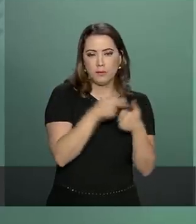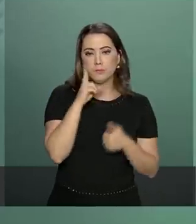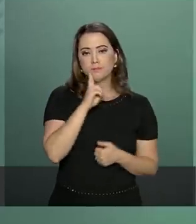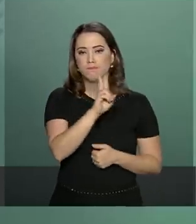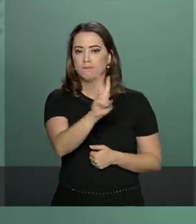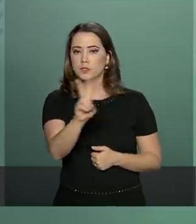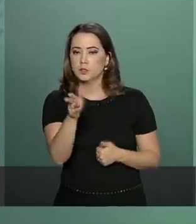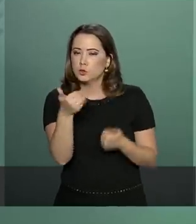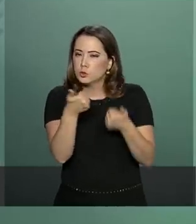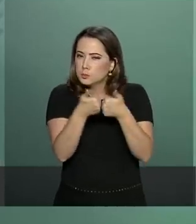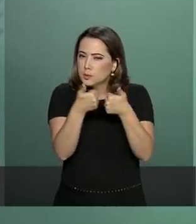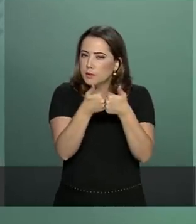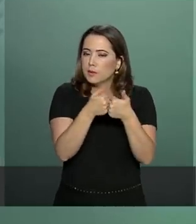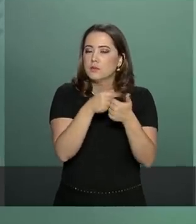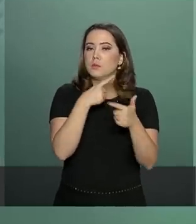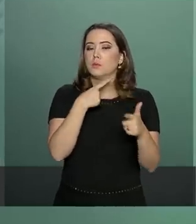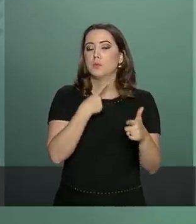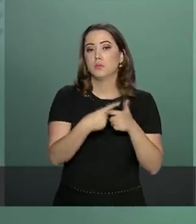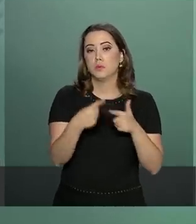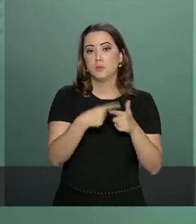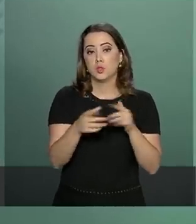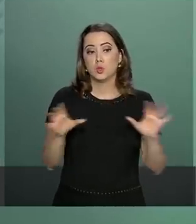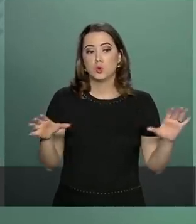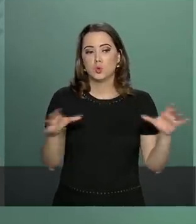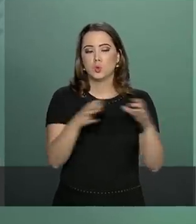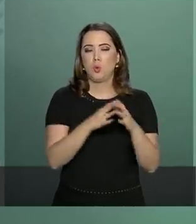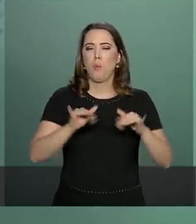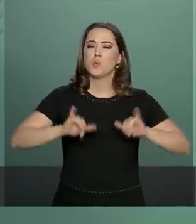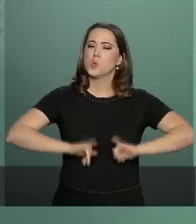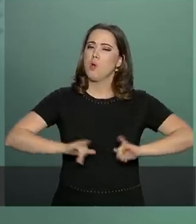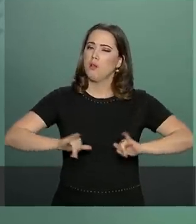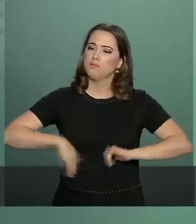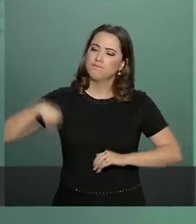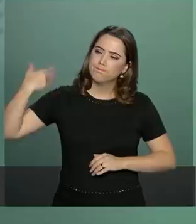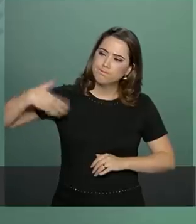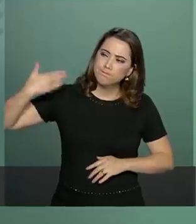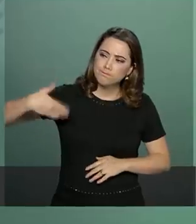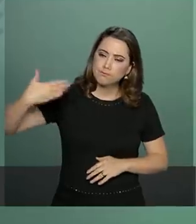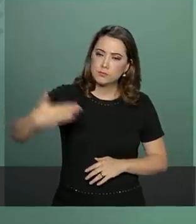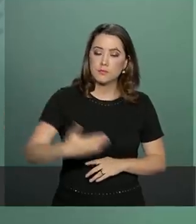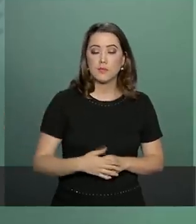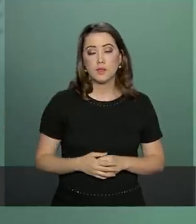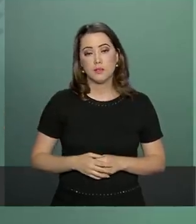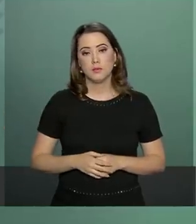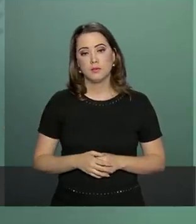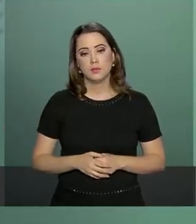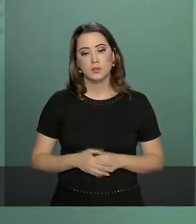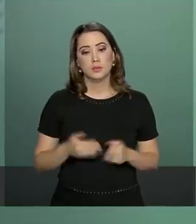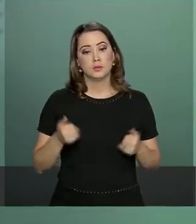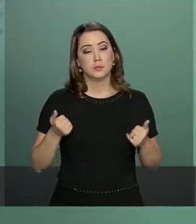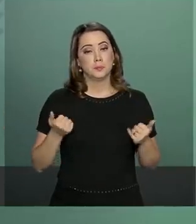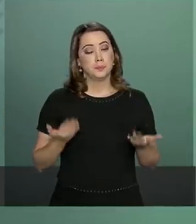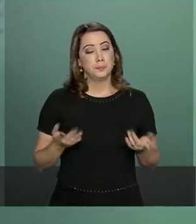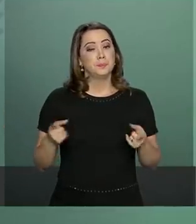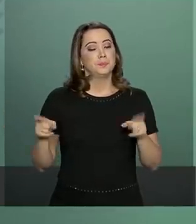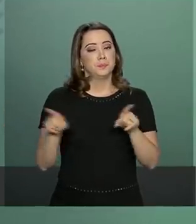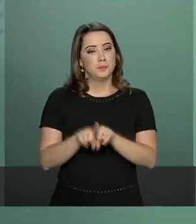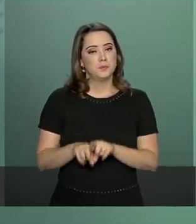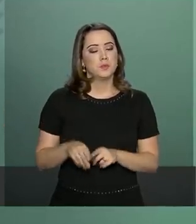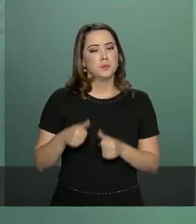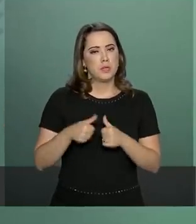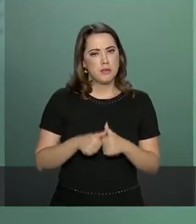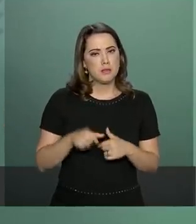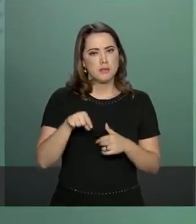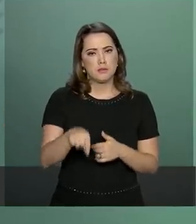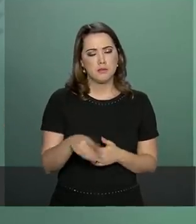que essa classe vem sofrendo ao longo dos anos e tem se colocado